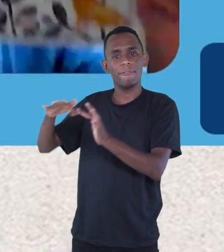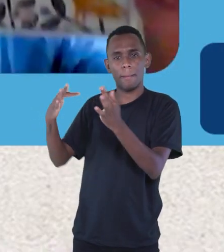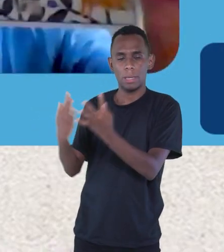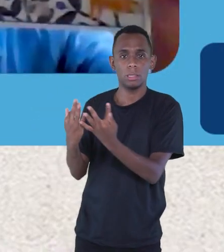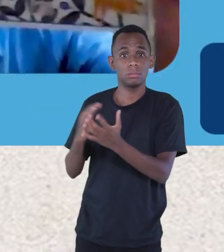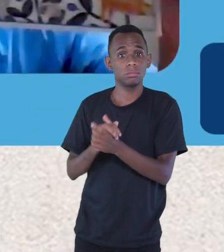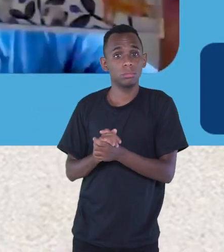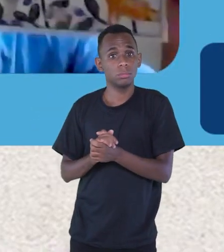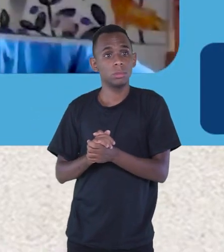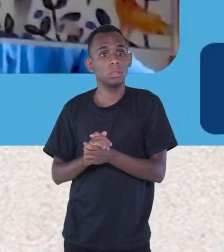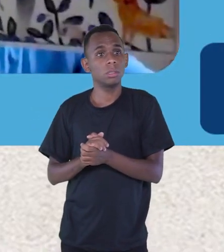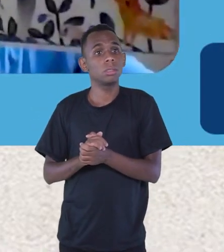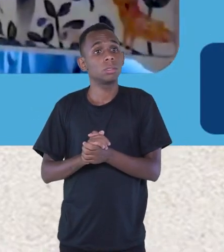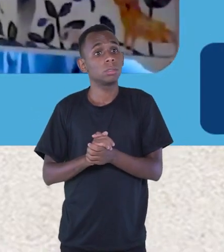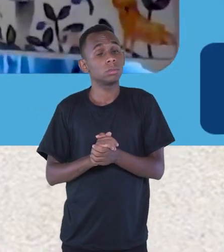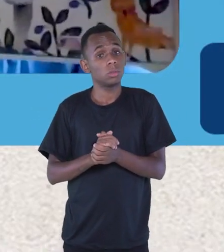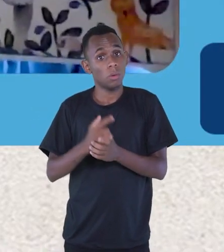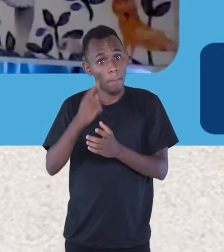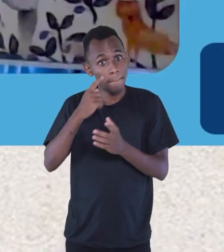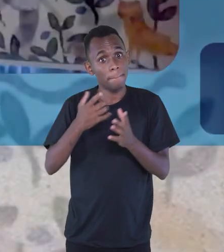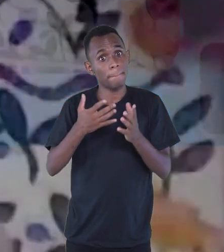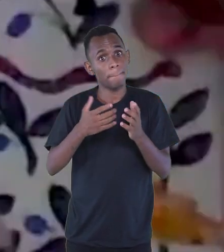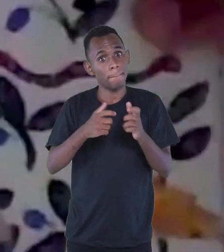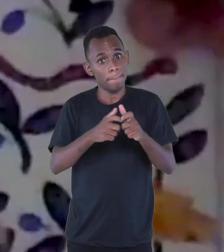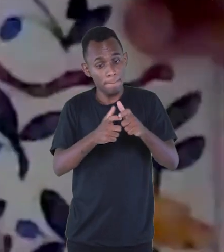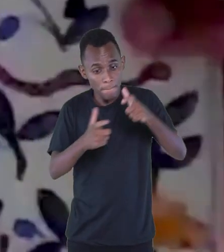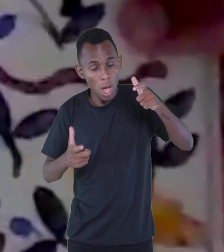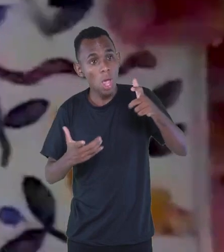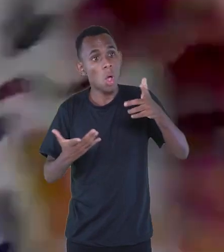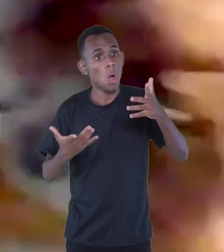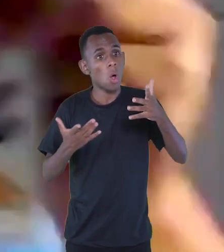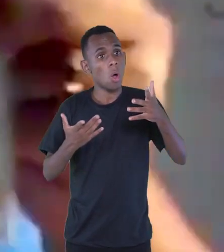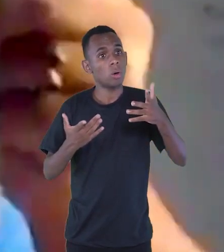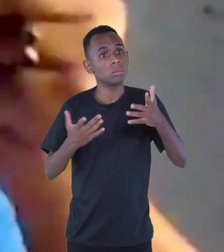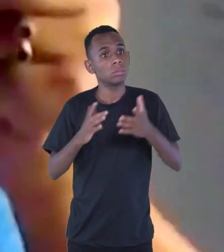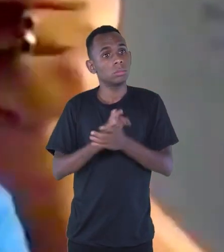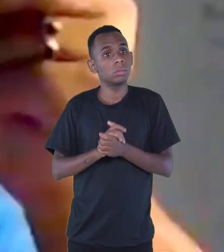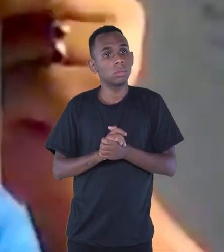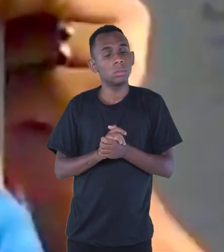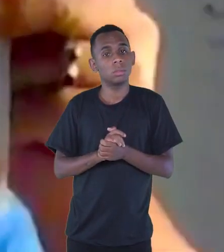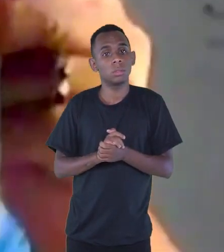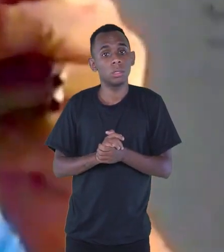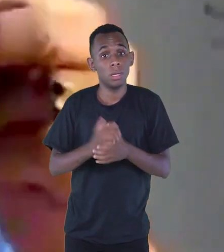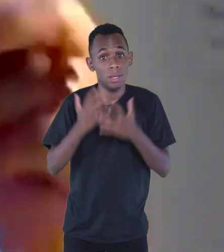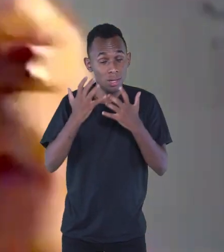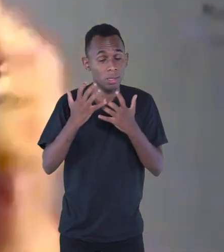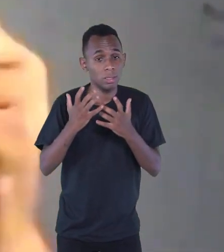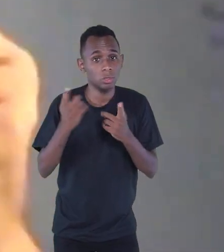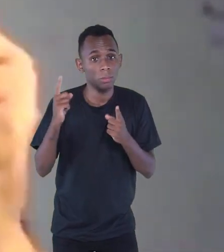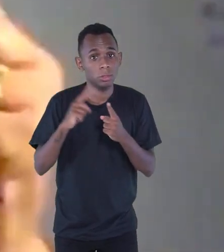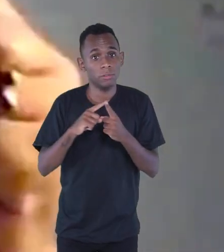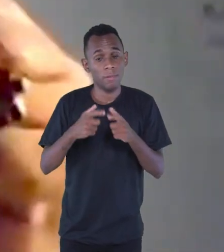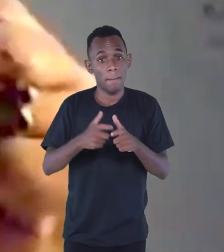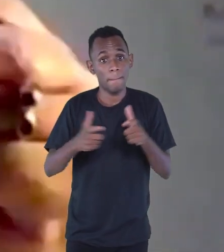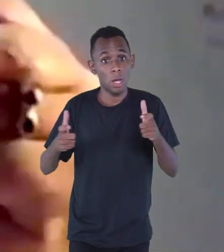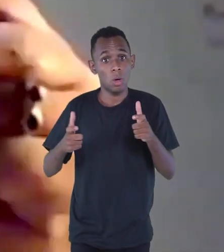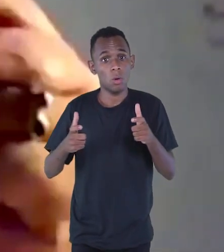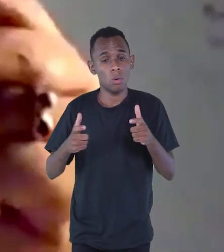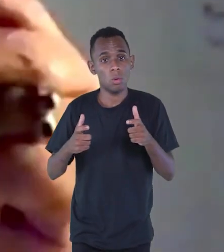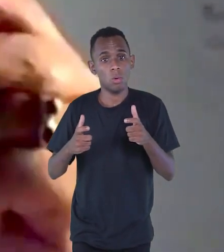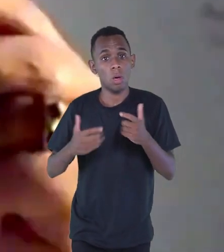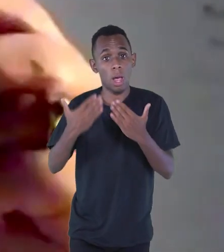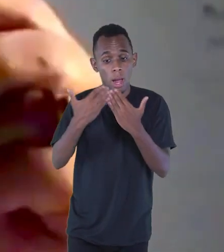ele ficou um pouco maior, está vendo? Geralmente, eu uso o critério desse do livre, mas ele quis um pouco maior. A capa é dele,